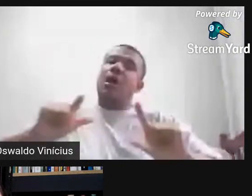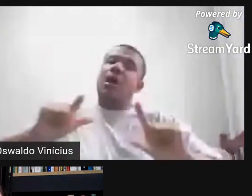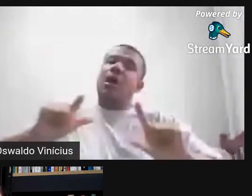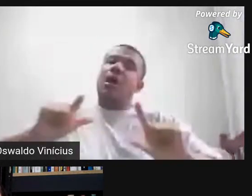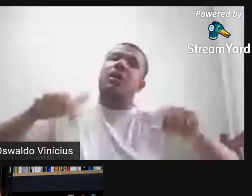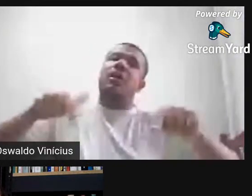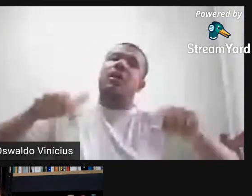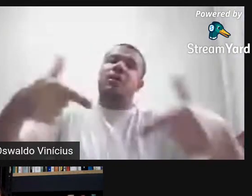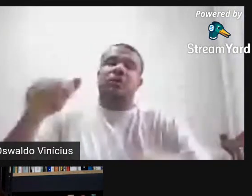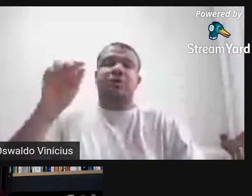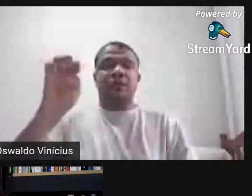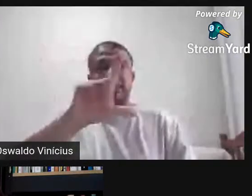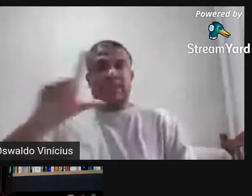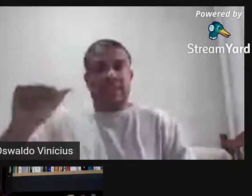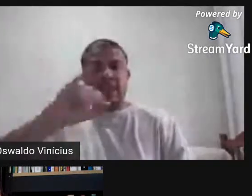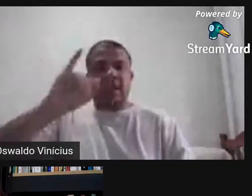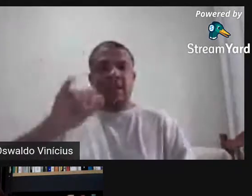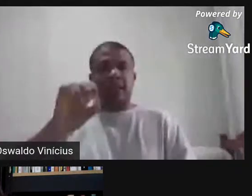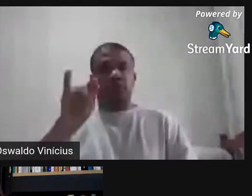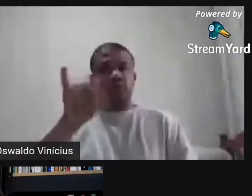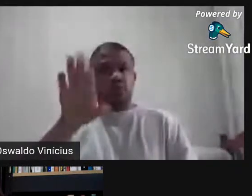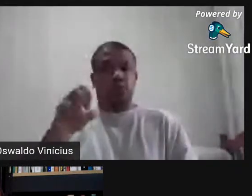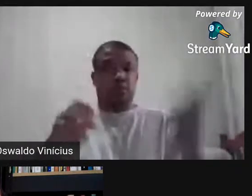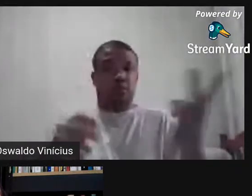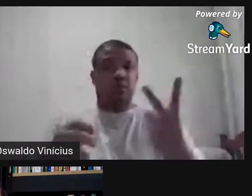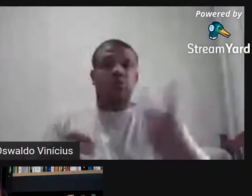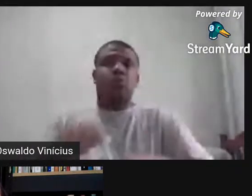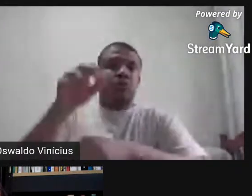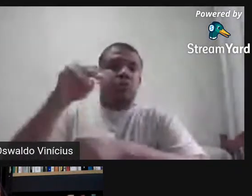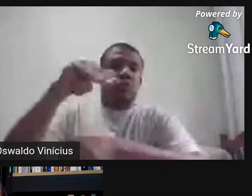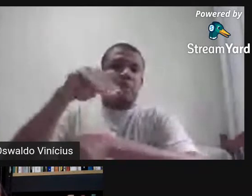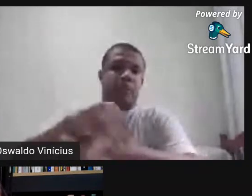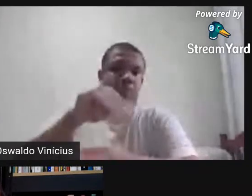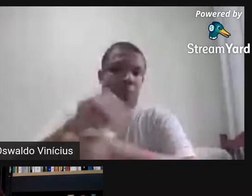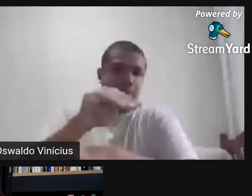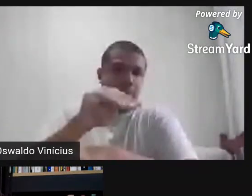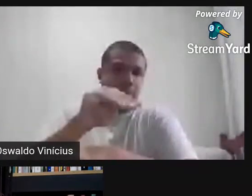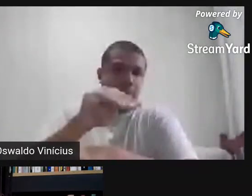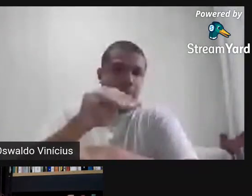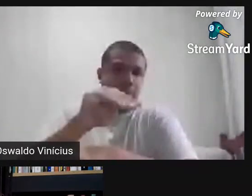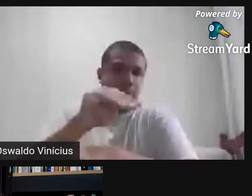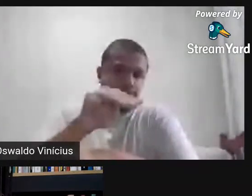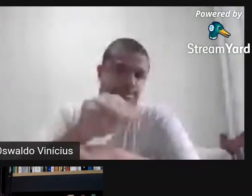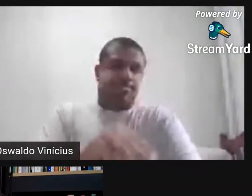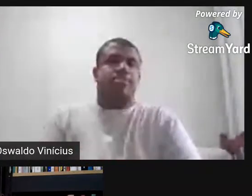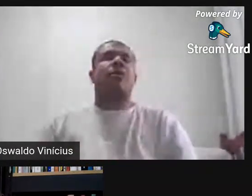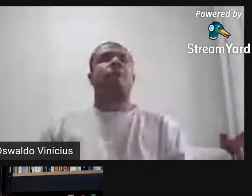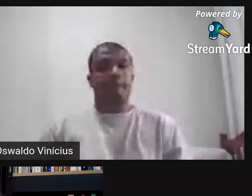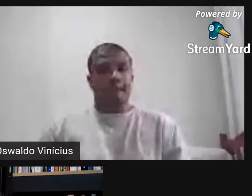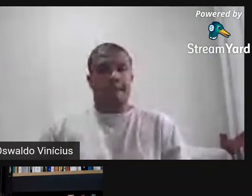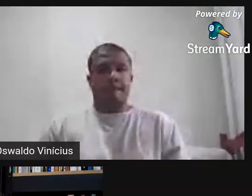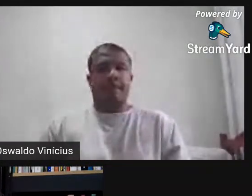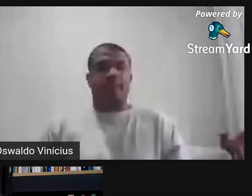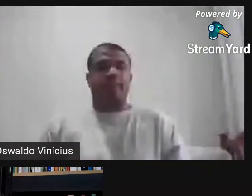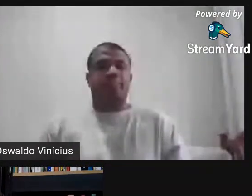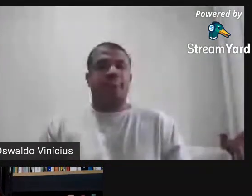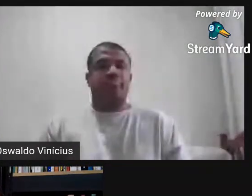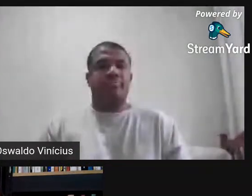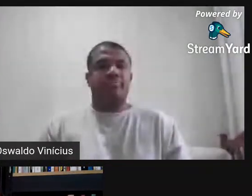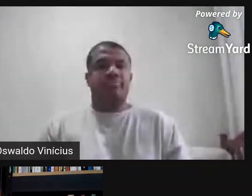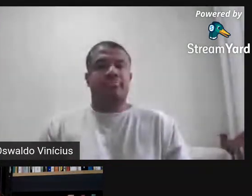Joyce como monitoras, né? E aí... Sem elas, teria sido bem mais difícil do que foi. Elas foram muito